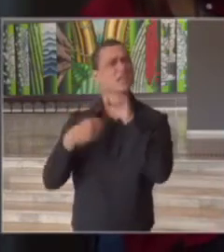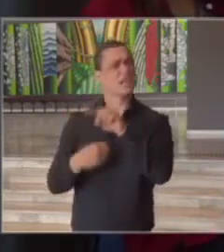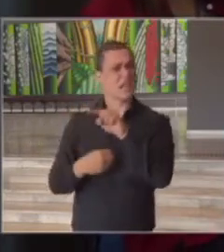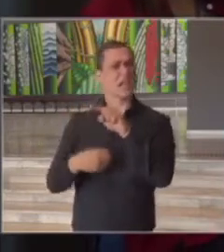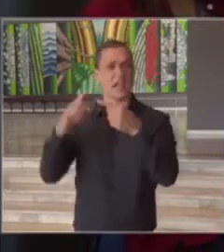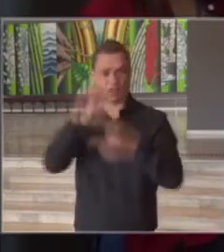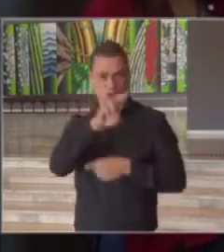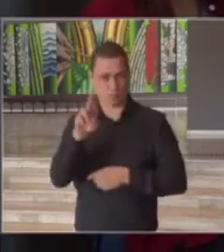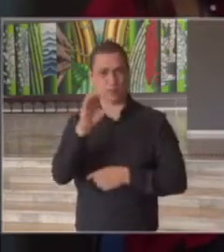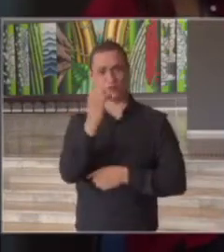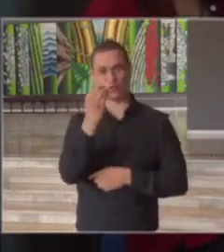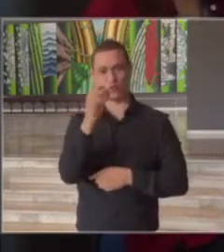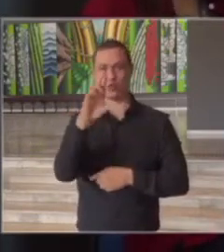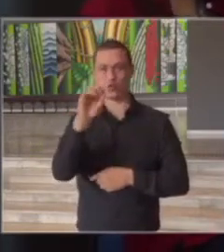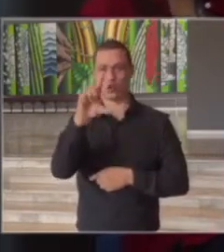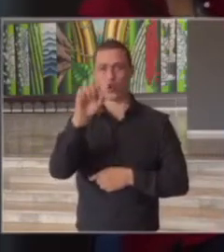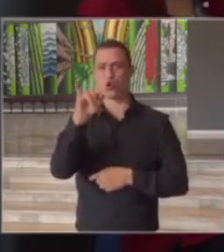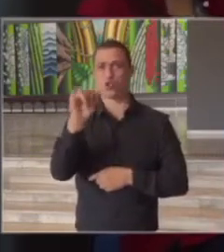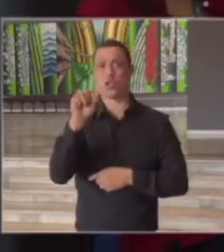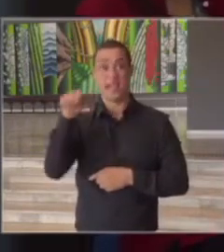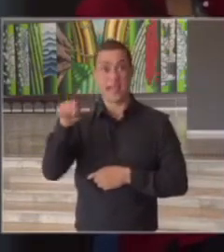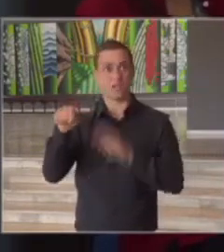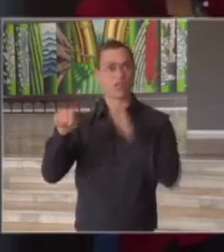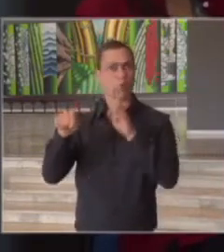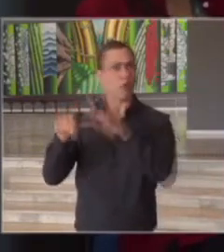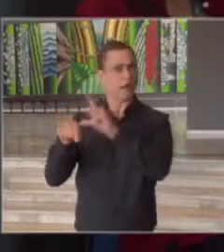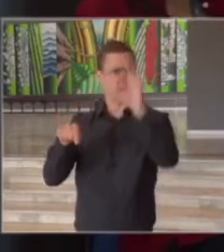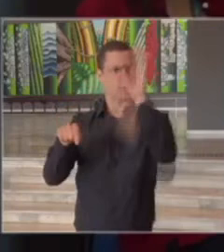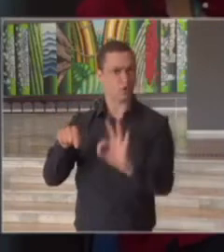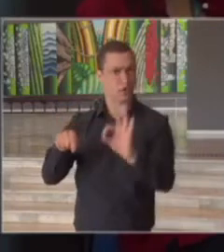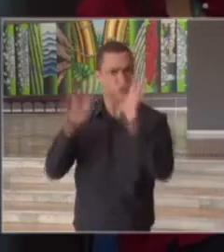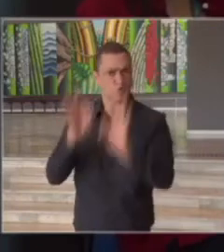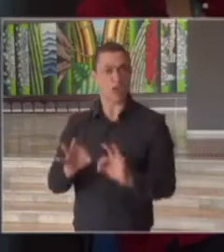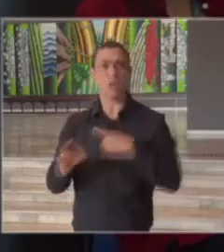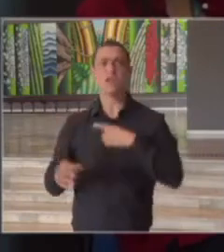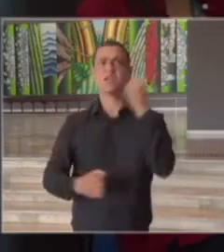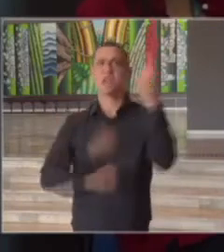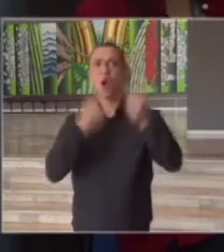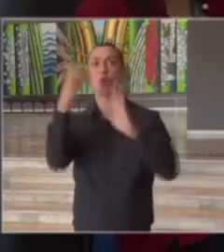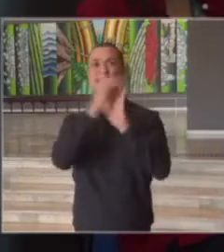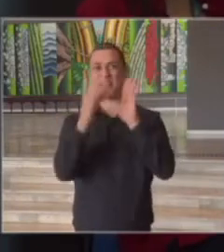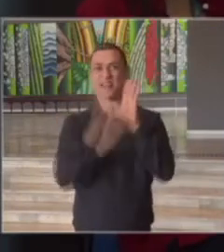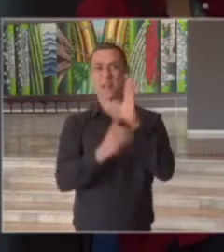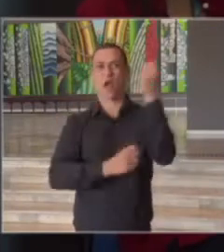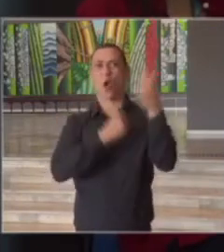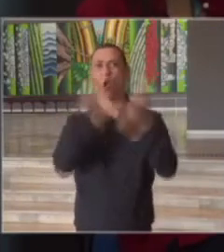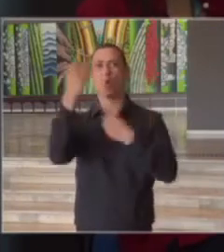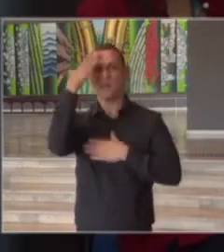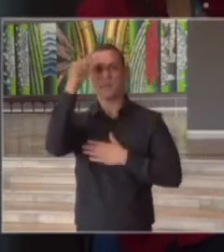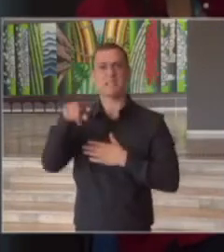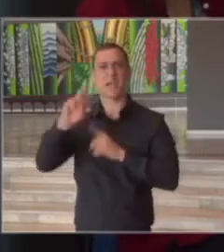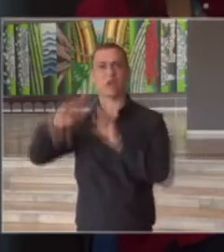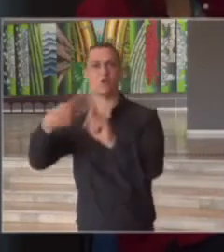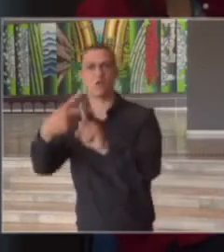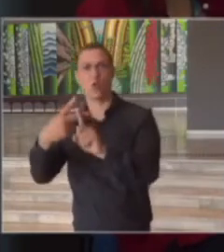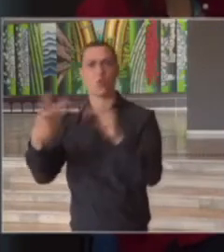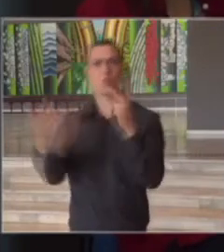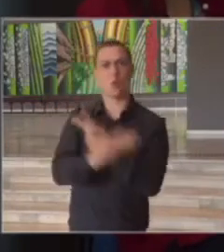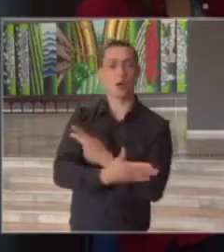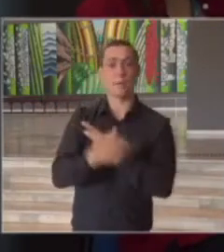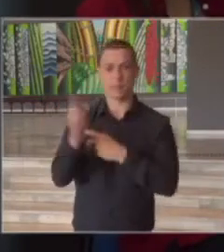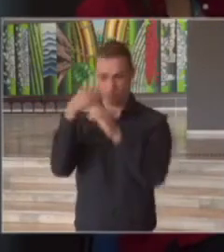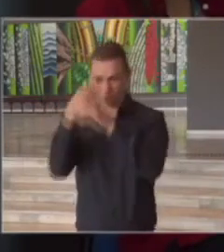sorologia qual que a assertividade disso eu sei que teve alguns decretos para saber a duplicidade se não está tendo